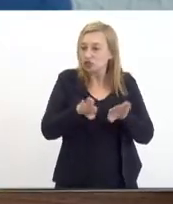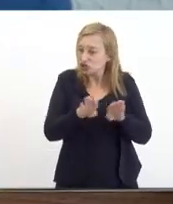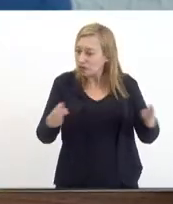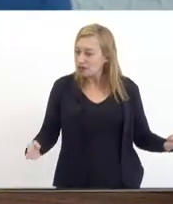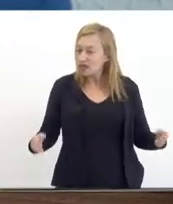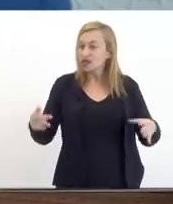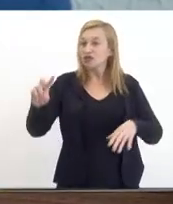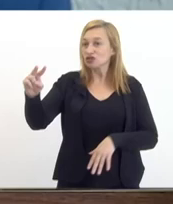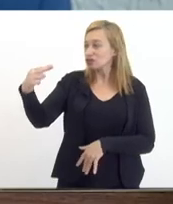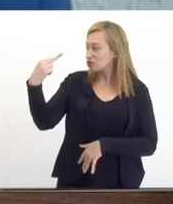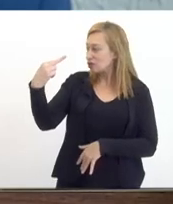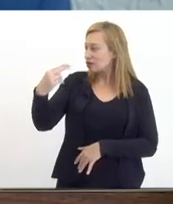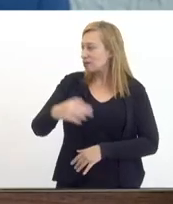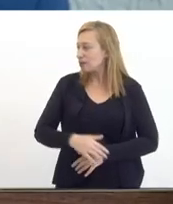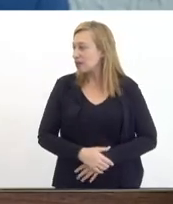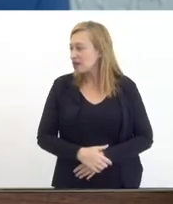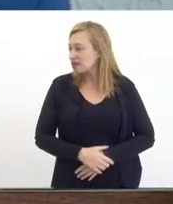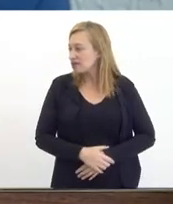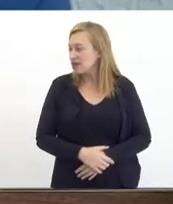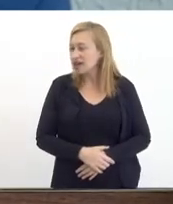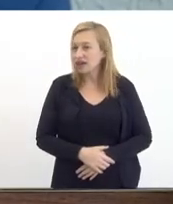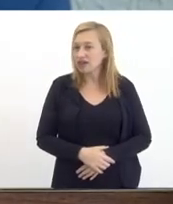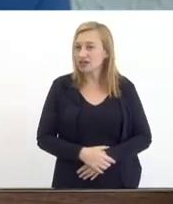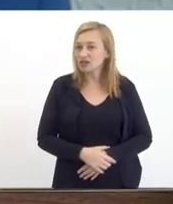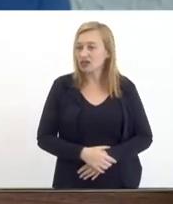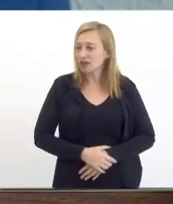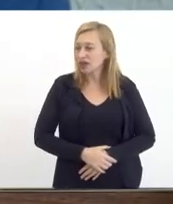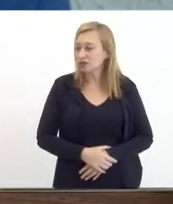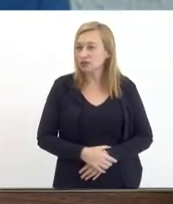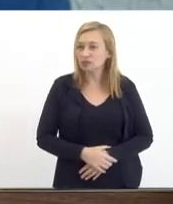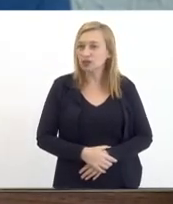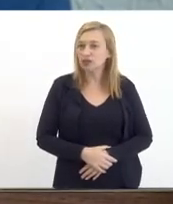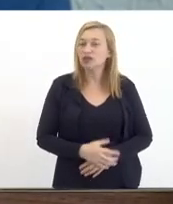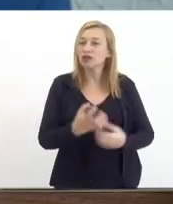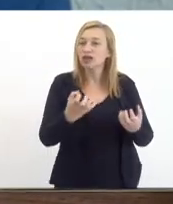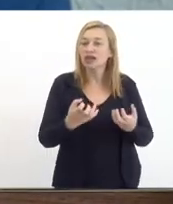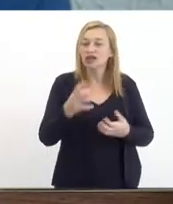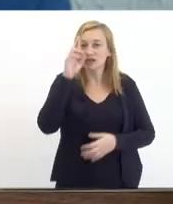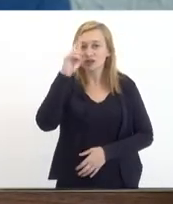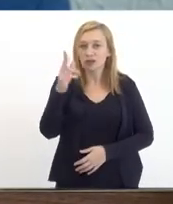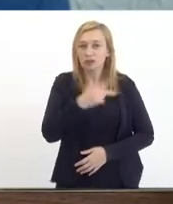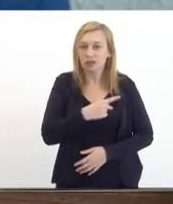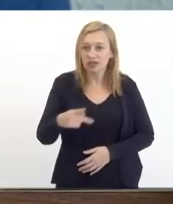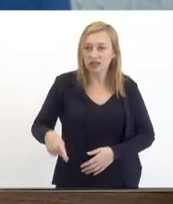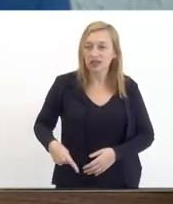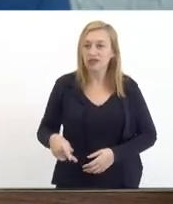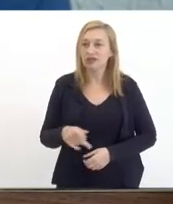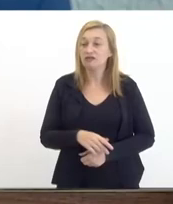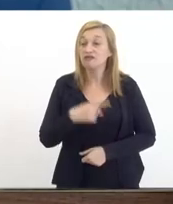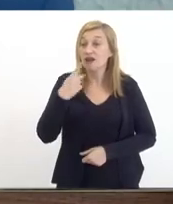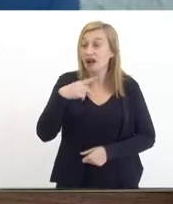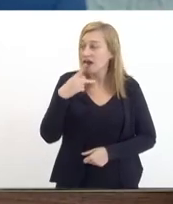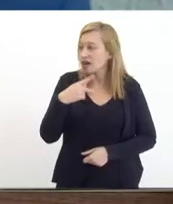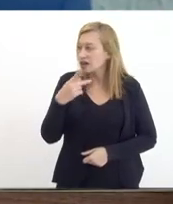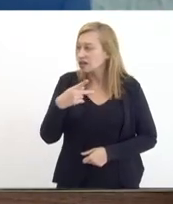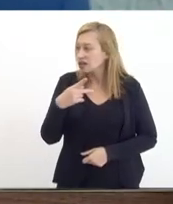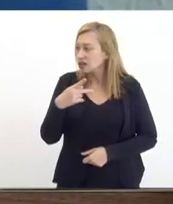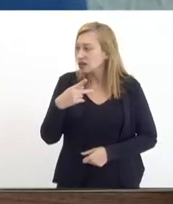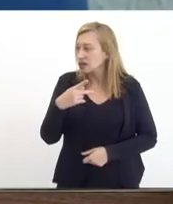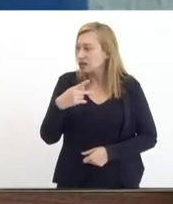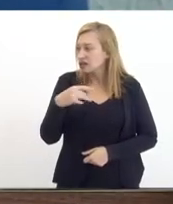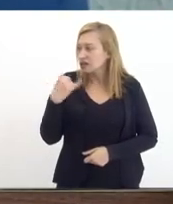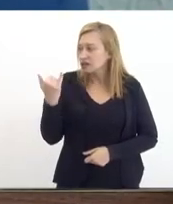eu só quero presidente dizer a importância dessa